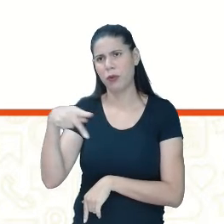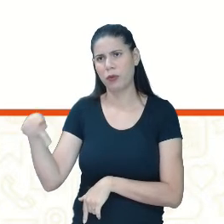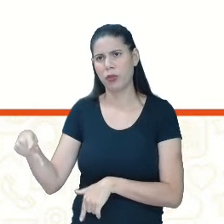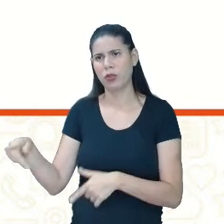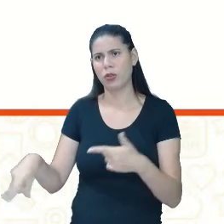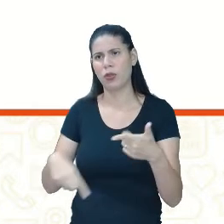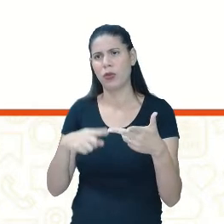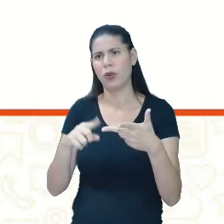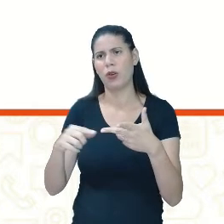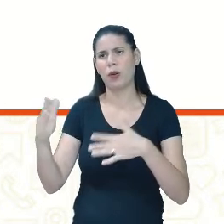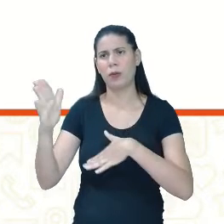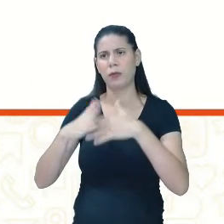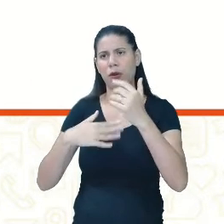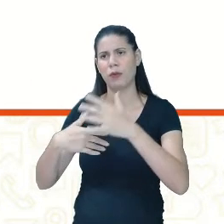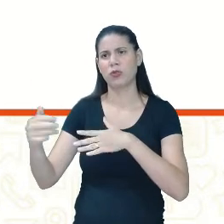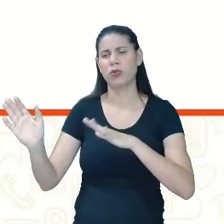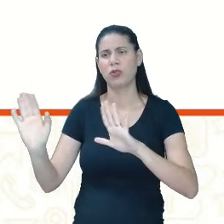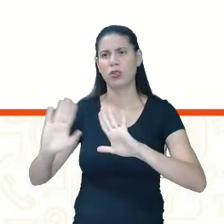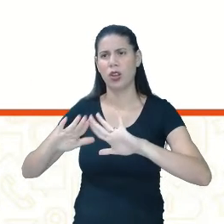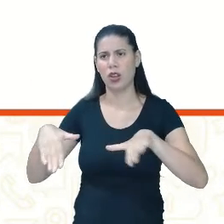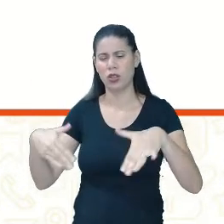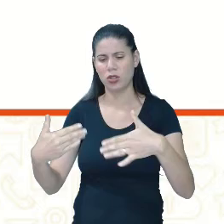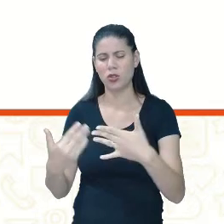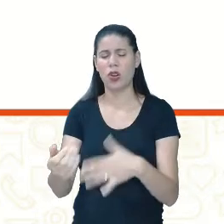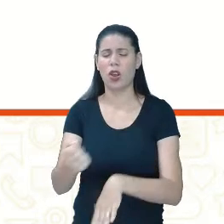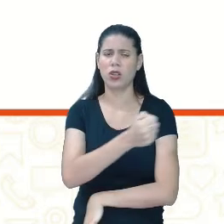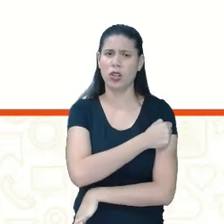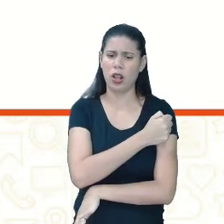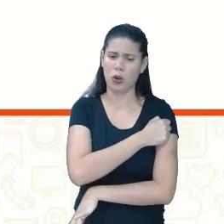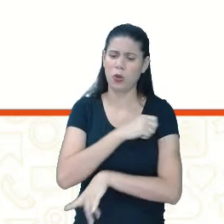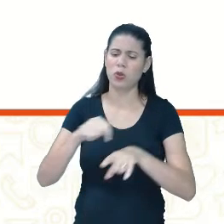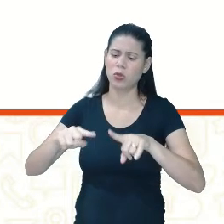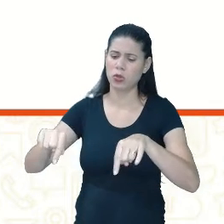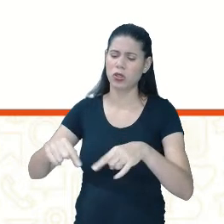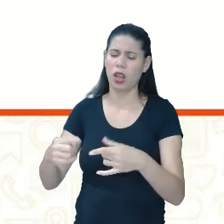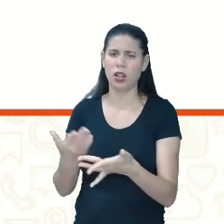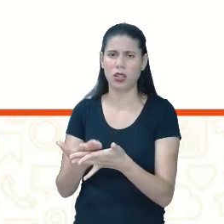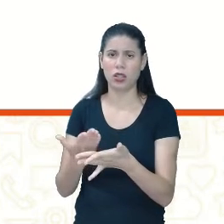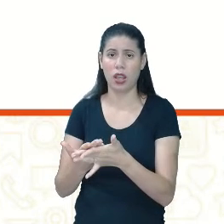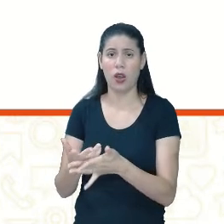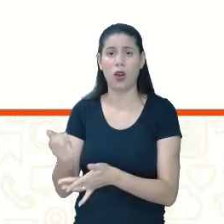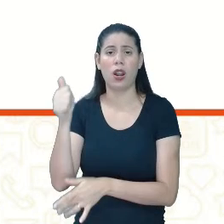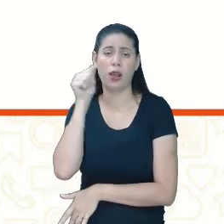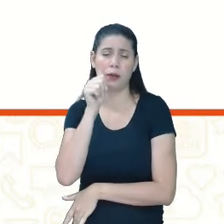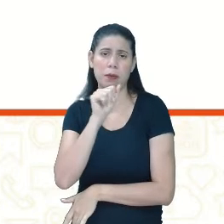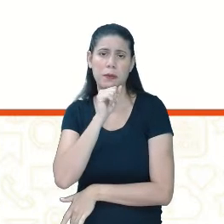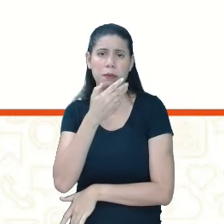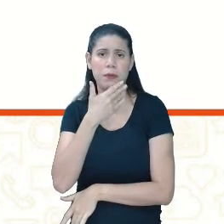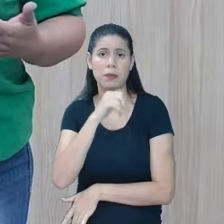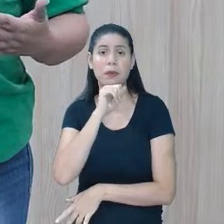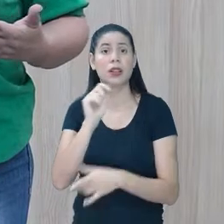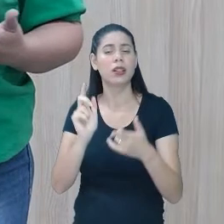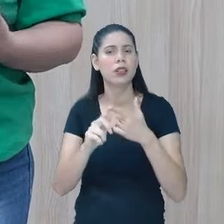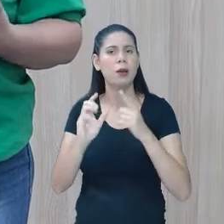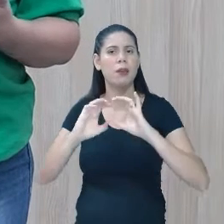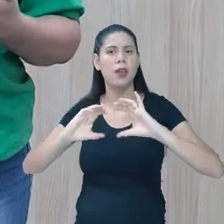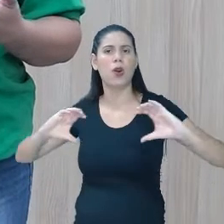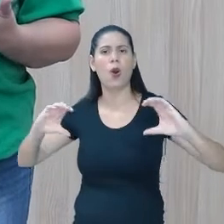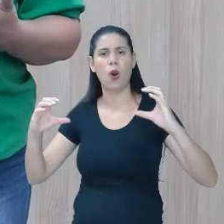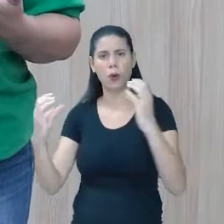profissionais da escola, alunos da sala, paz e comunidade. É importante que